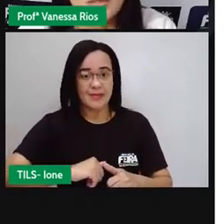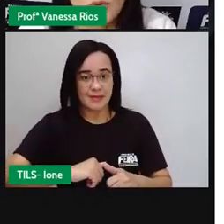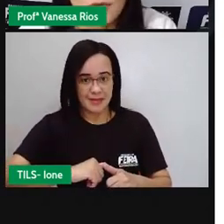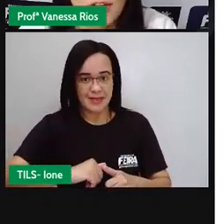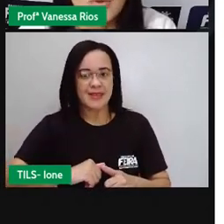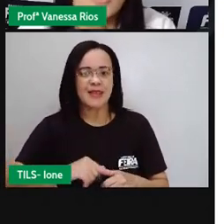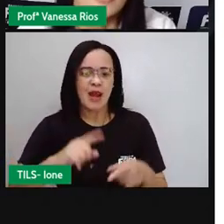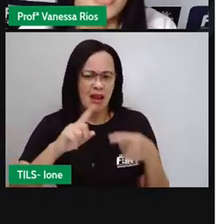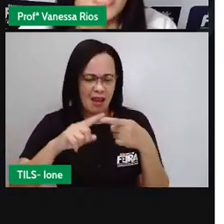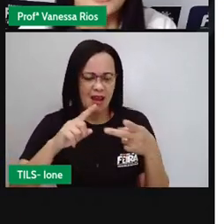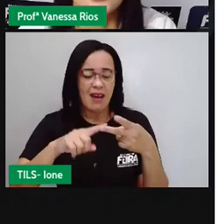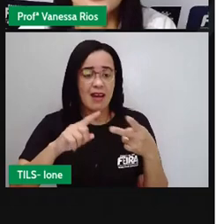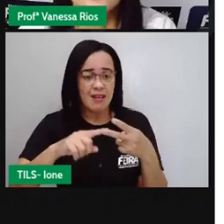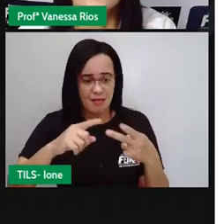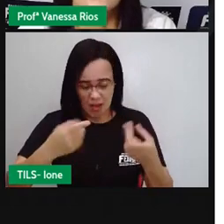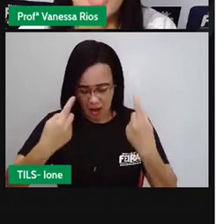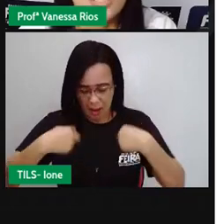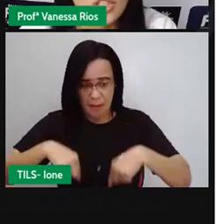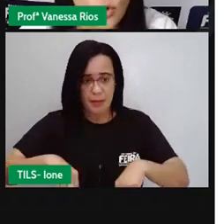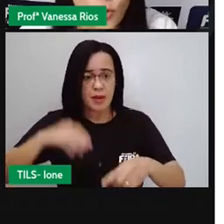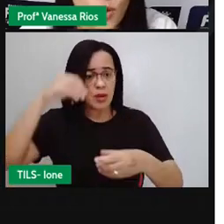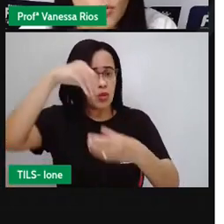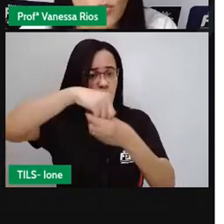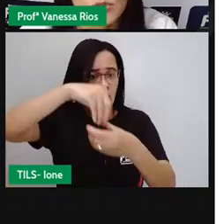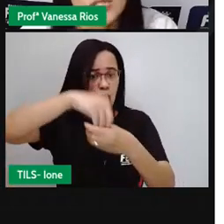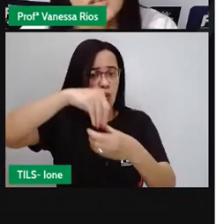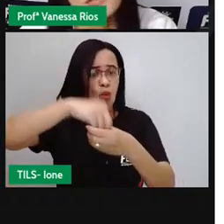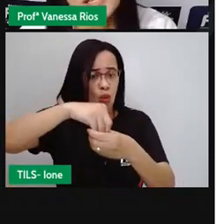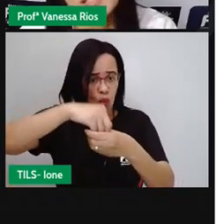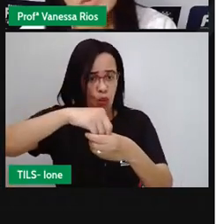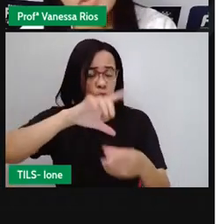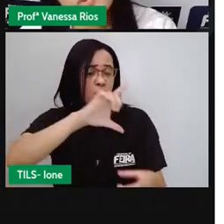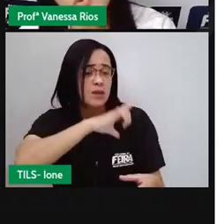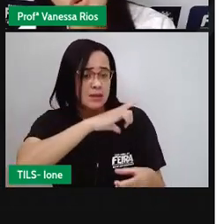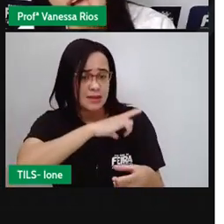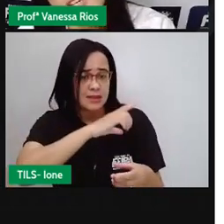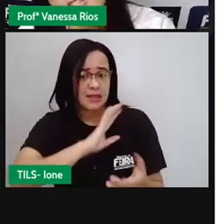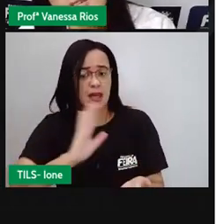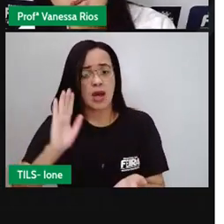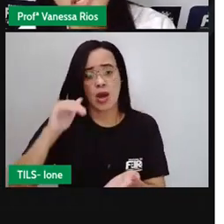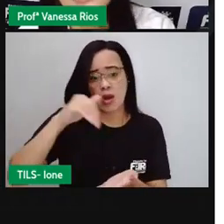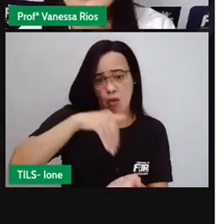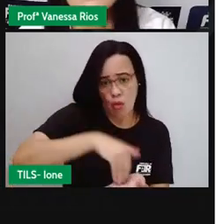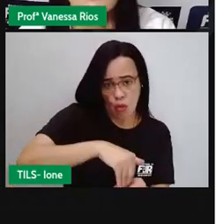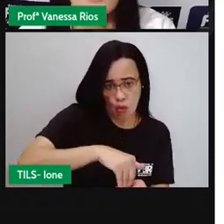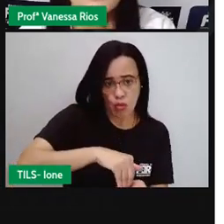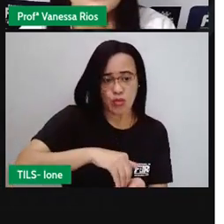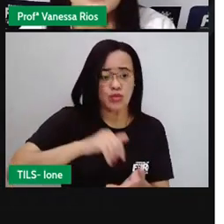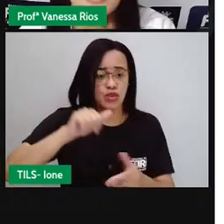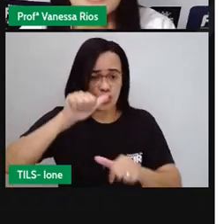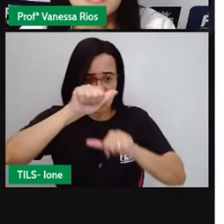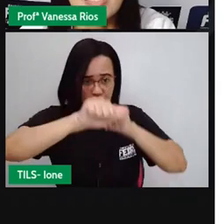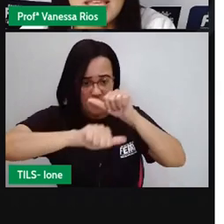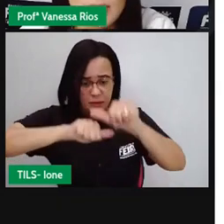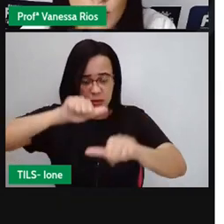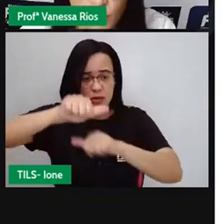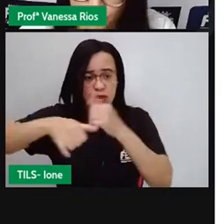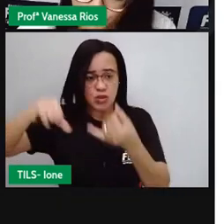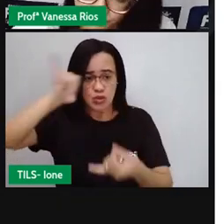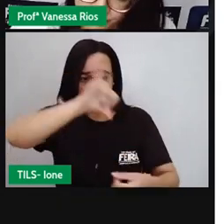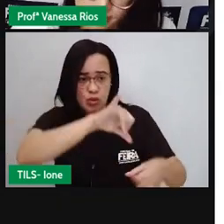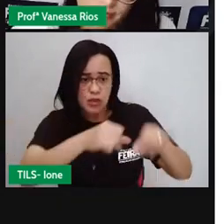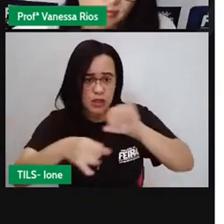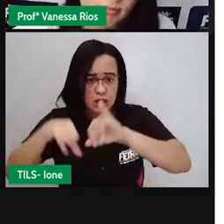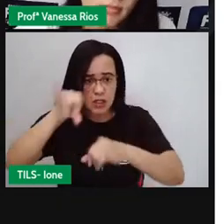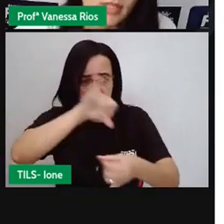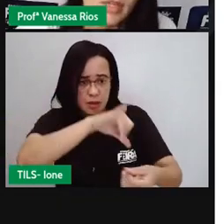para o esôfago, e atinge o estômago, onde sofre a ação do suco gástrico e transforma-se em químico.